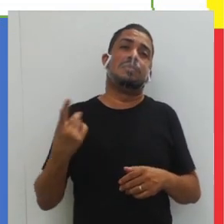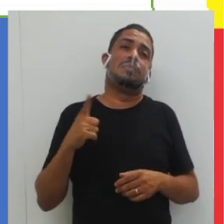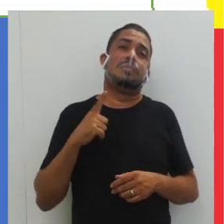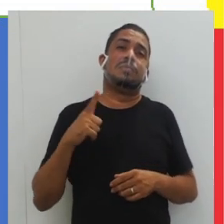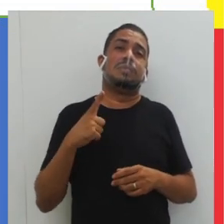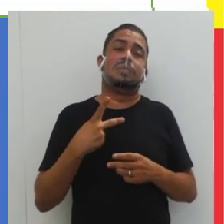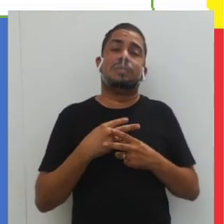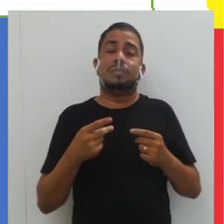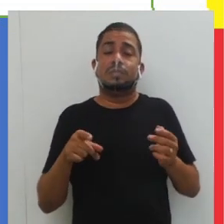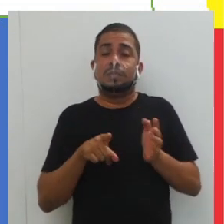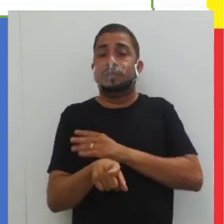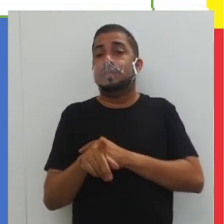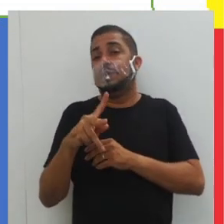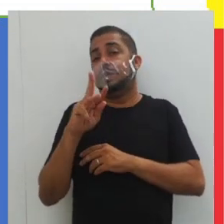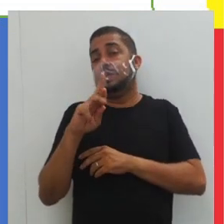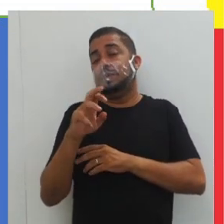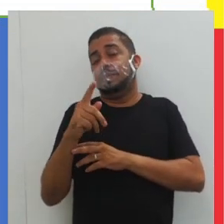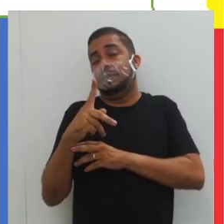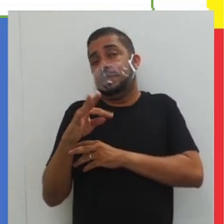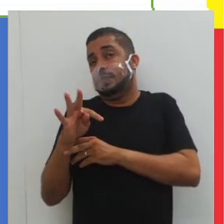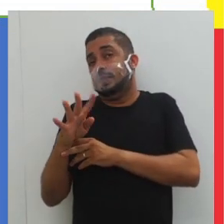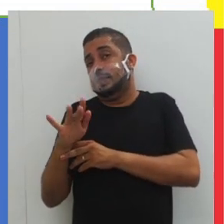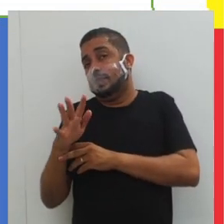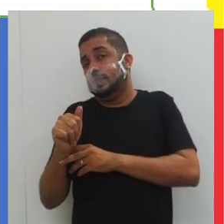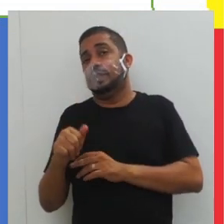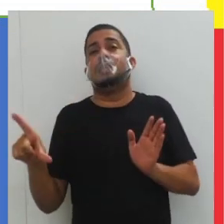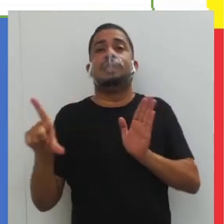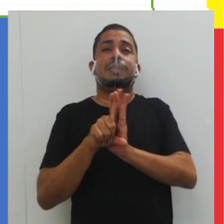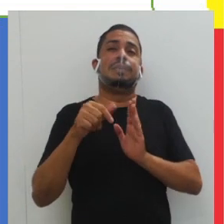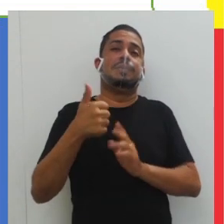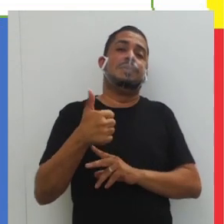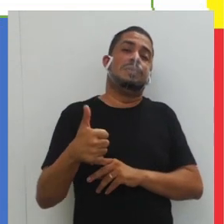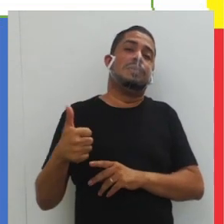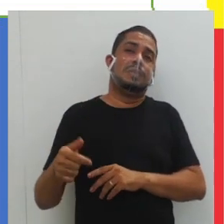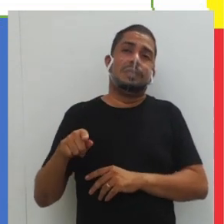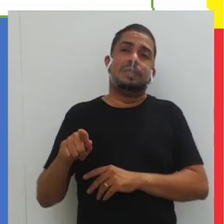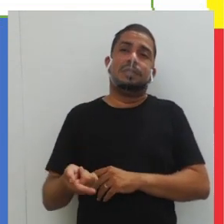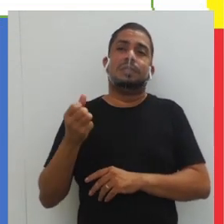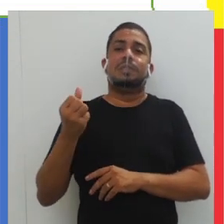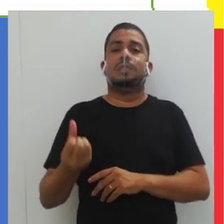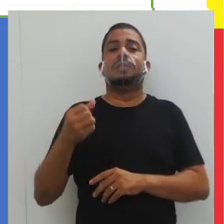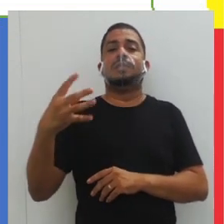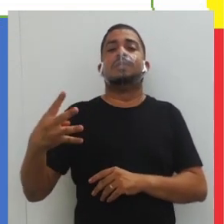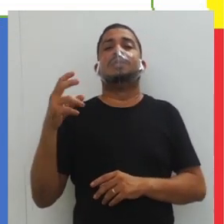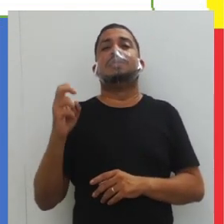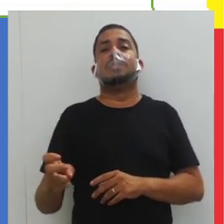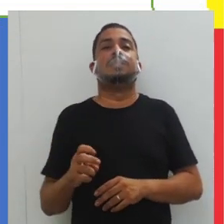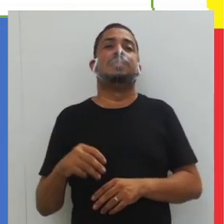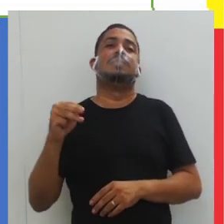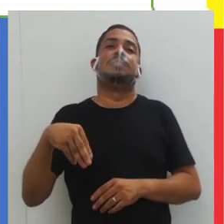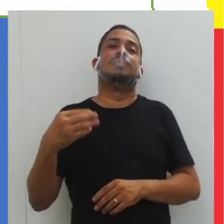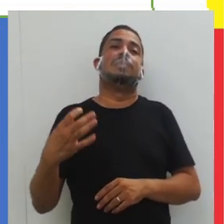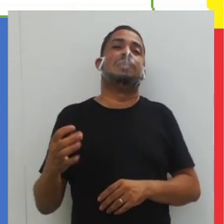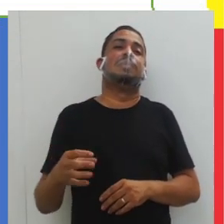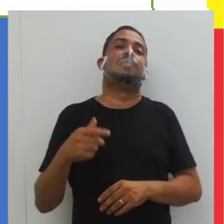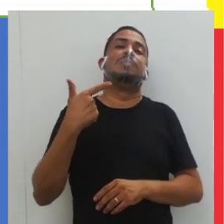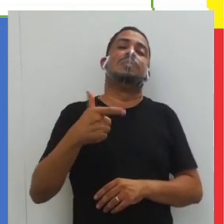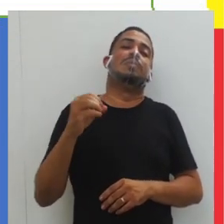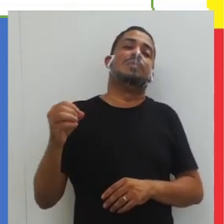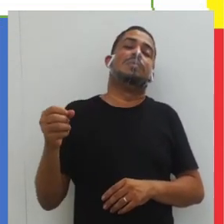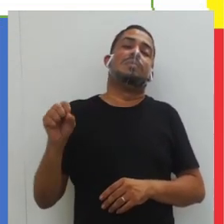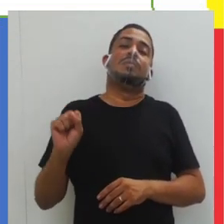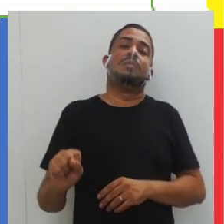reparativas, essa palavra muito forte, no Brasil, a lei 11.645 de março de